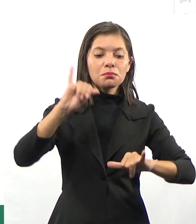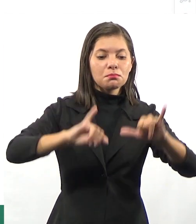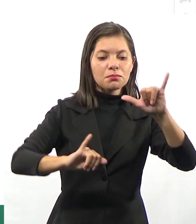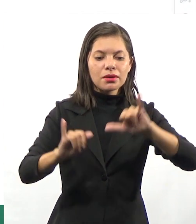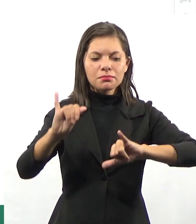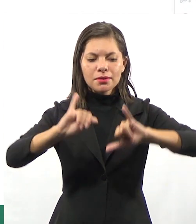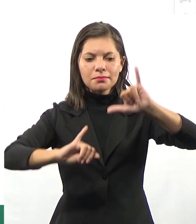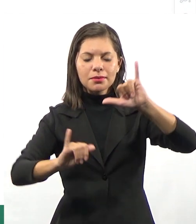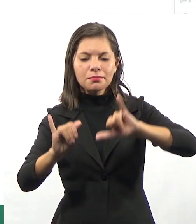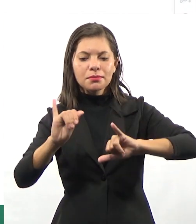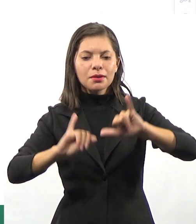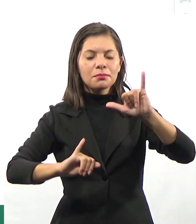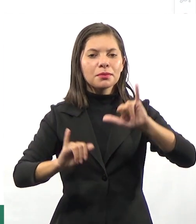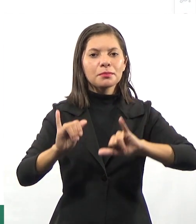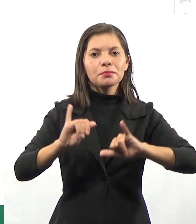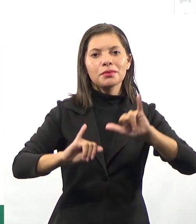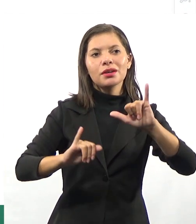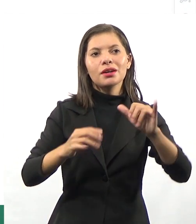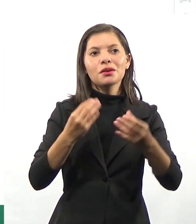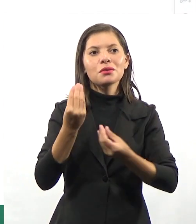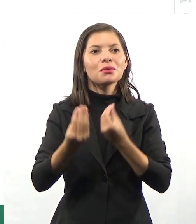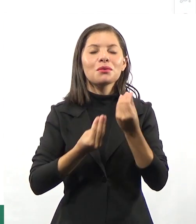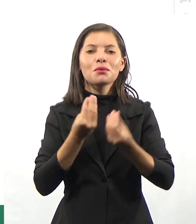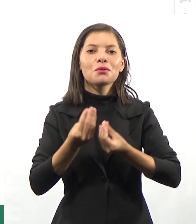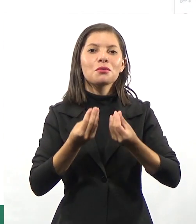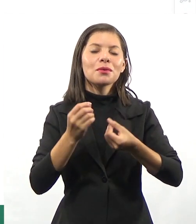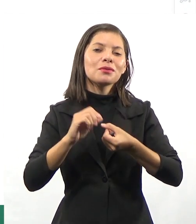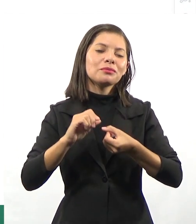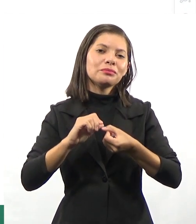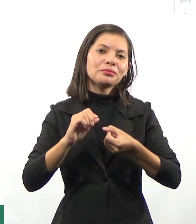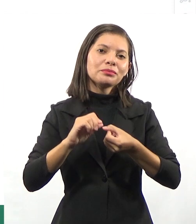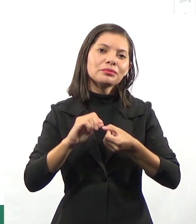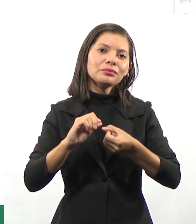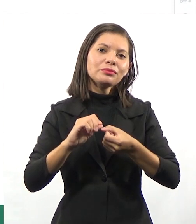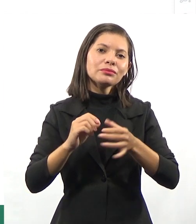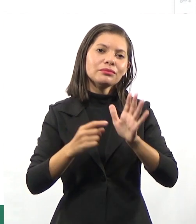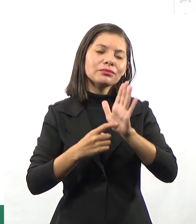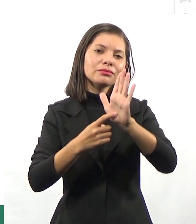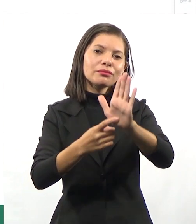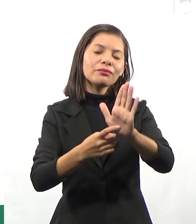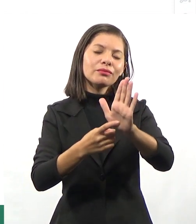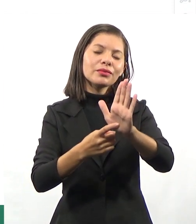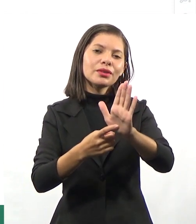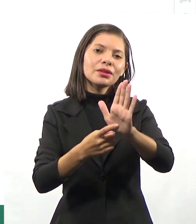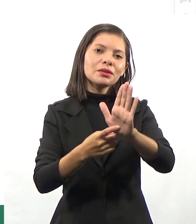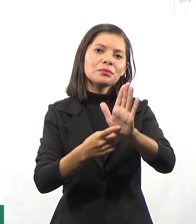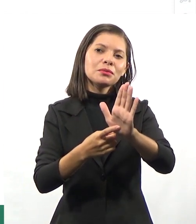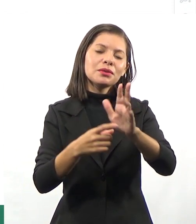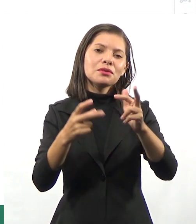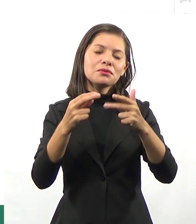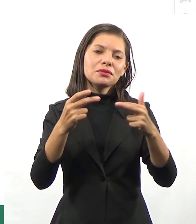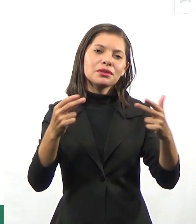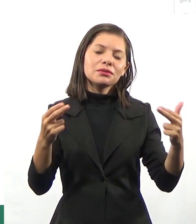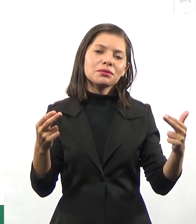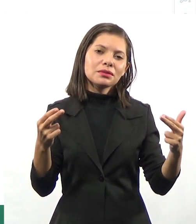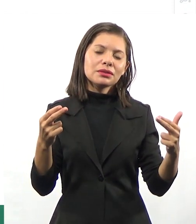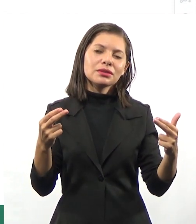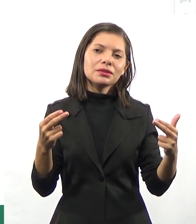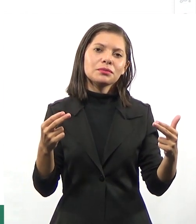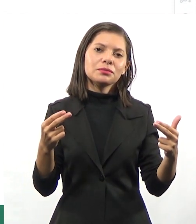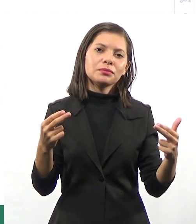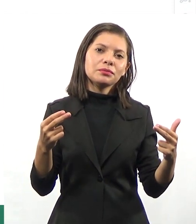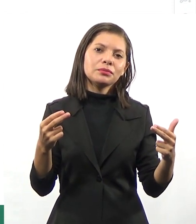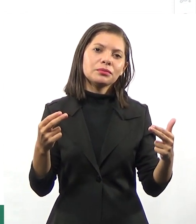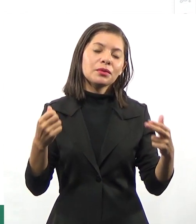uma reação química entre ácidos, eu posso simular a explosão de um vulcão, a erupção de um